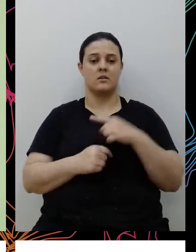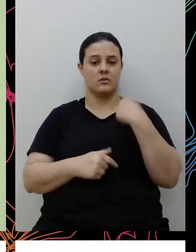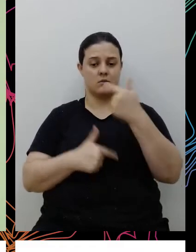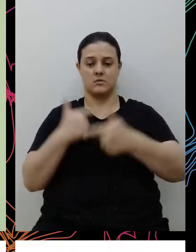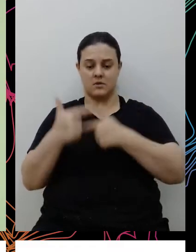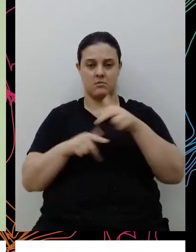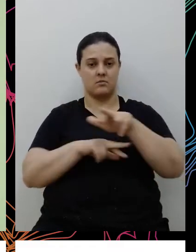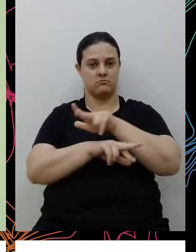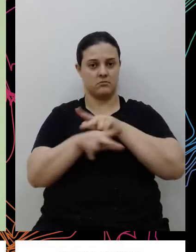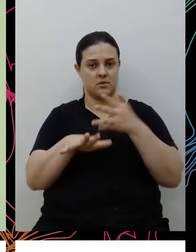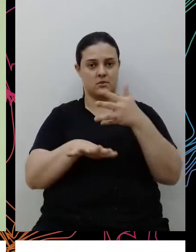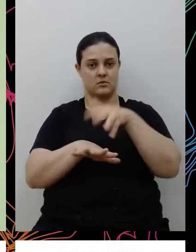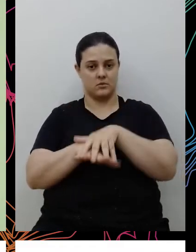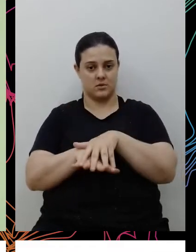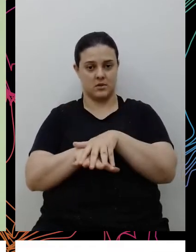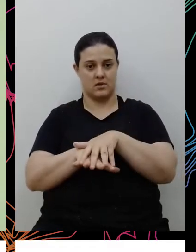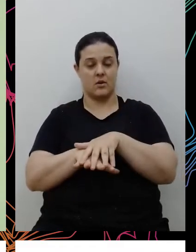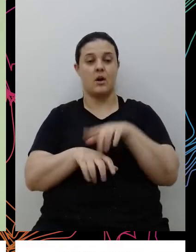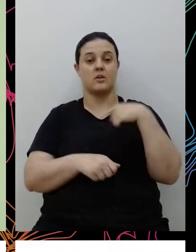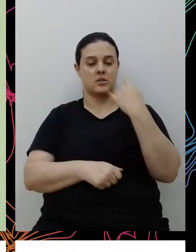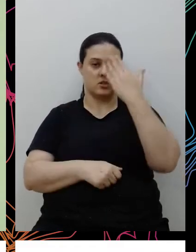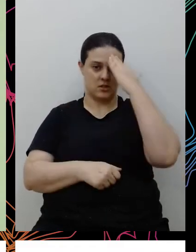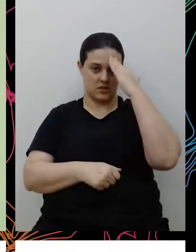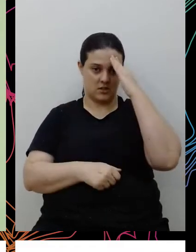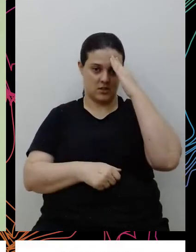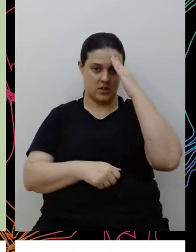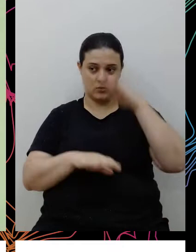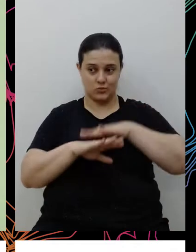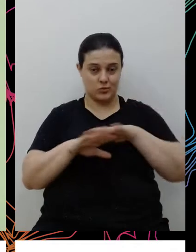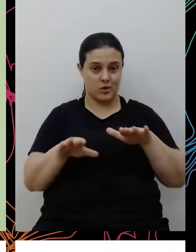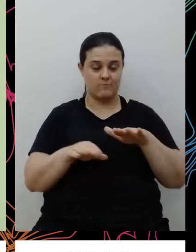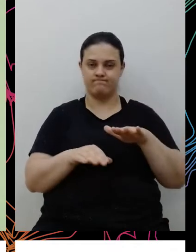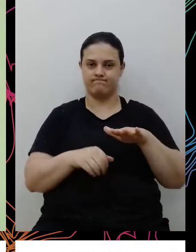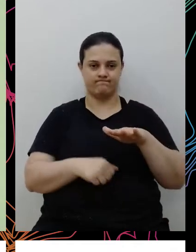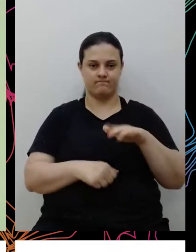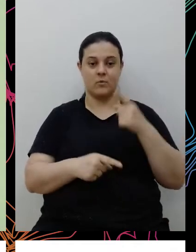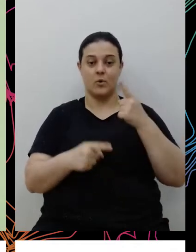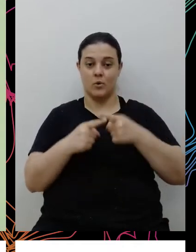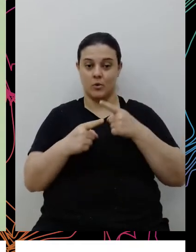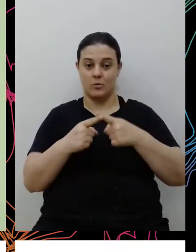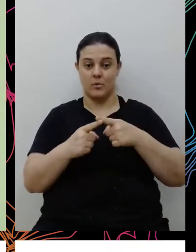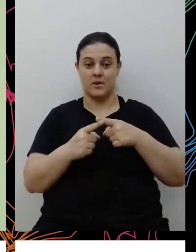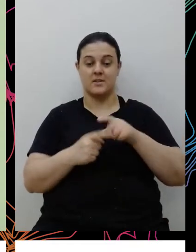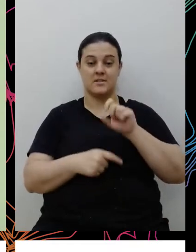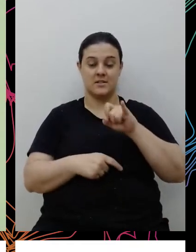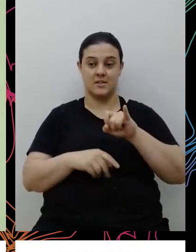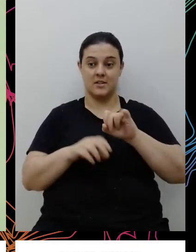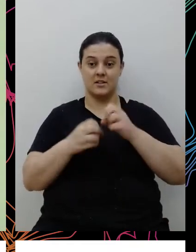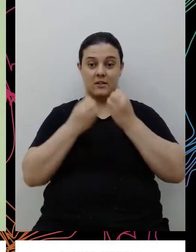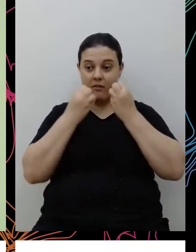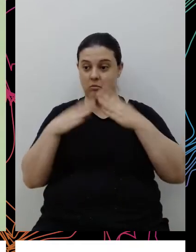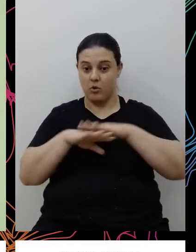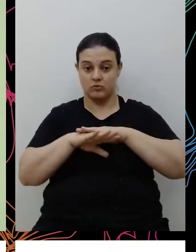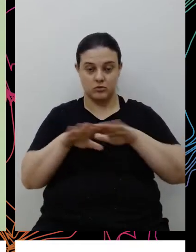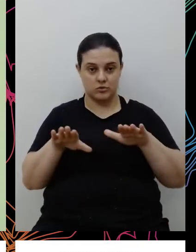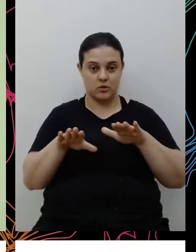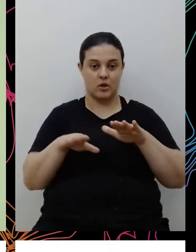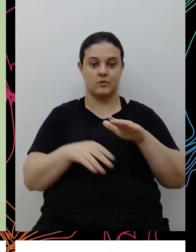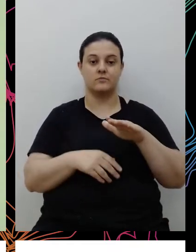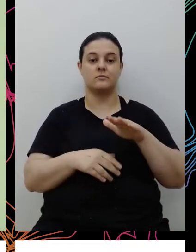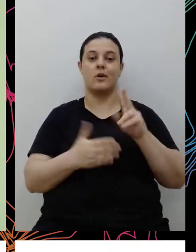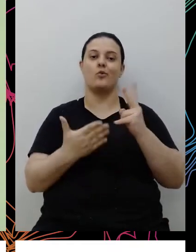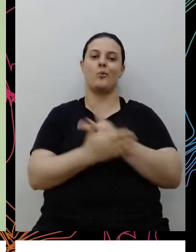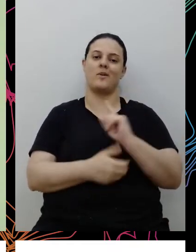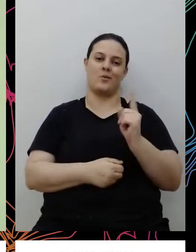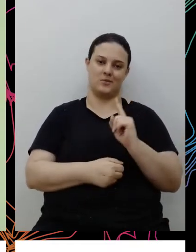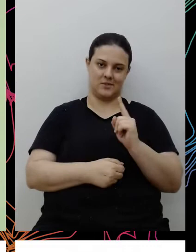diversidade e inclusão, só que a gente entende que não foi suficiente, né, porque se tivesse sido suficiente, não teria acontecido